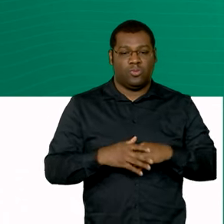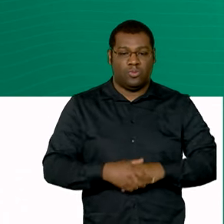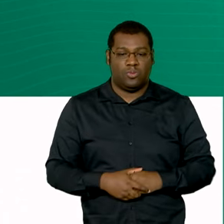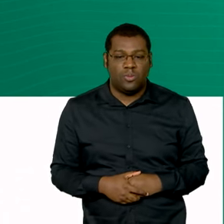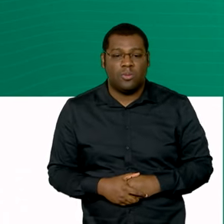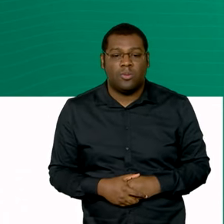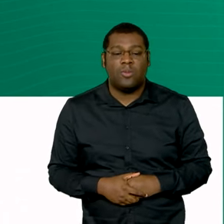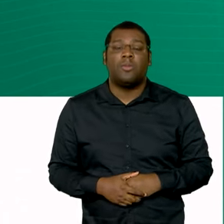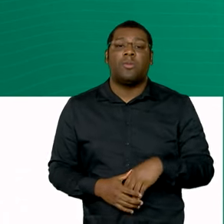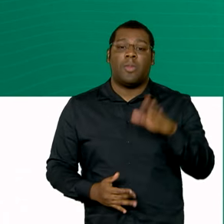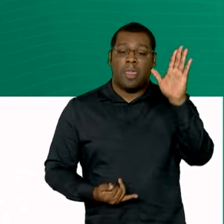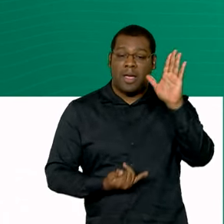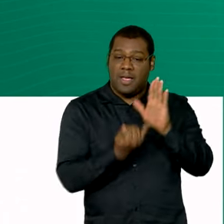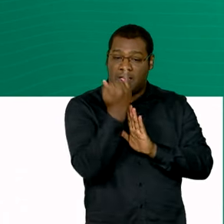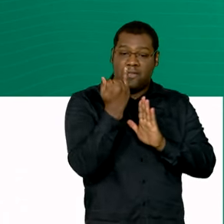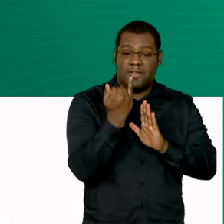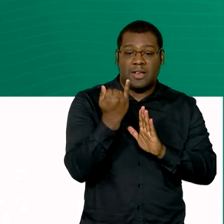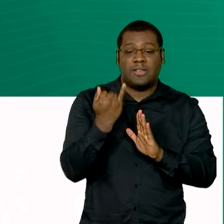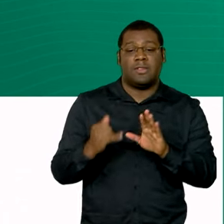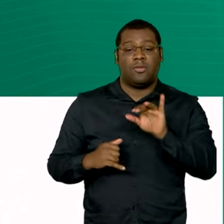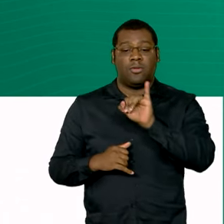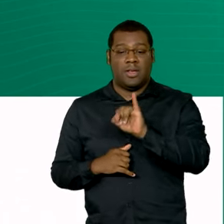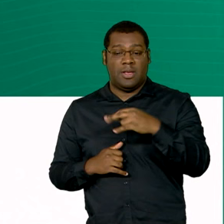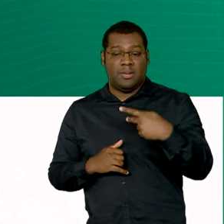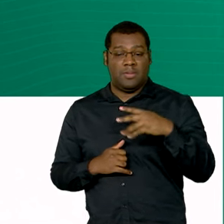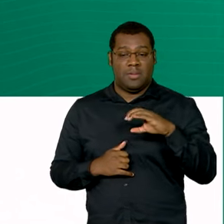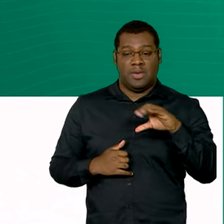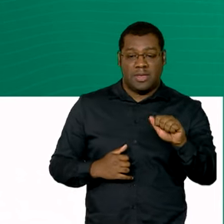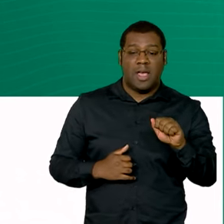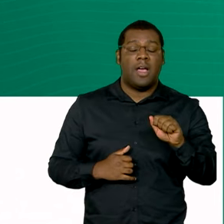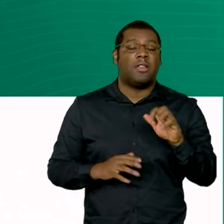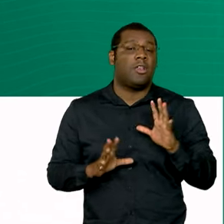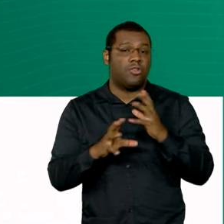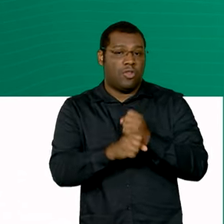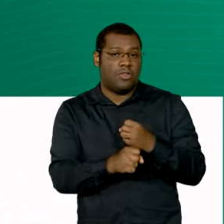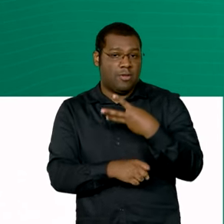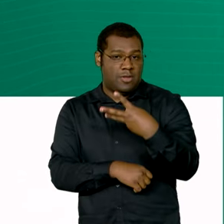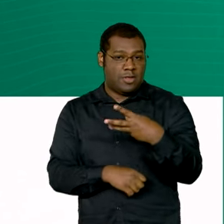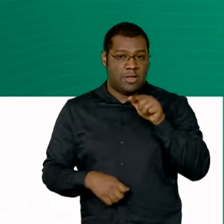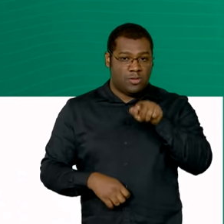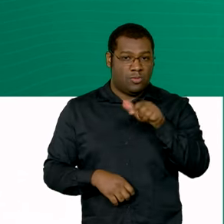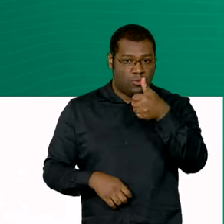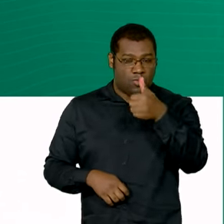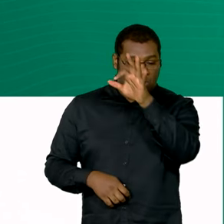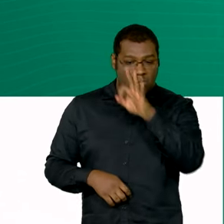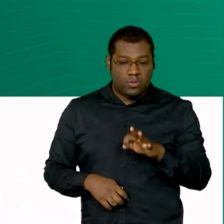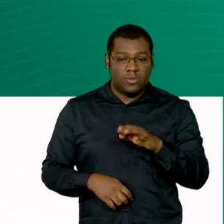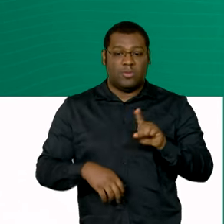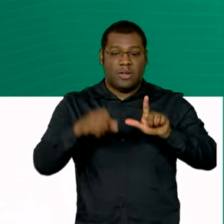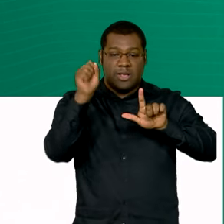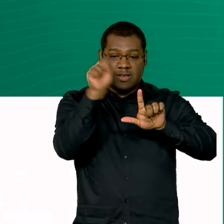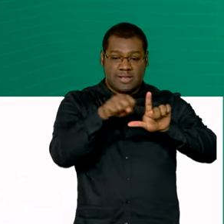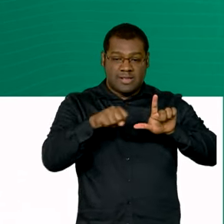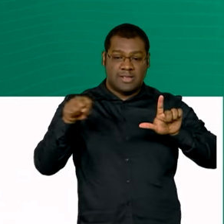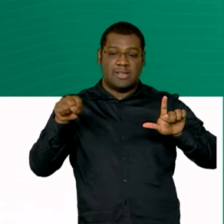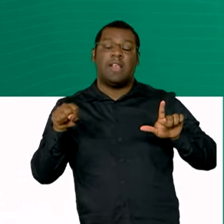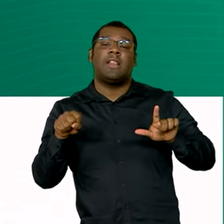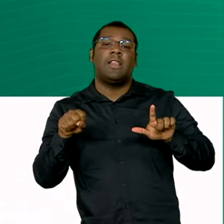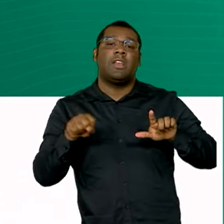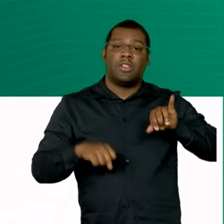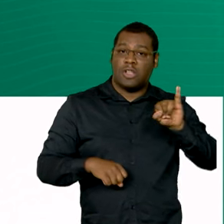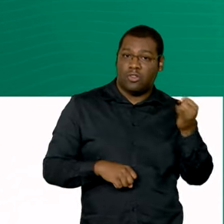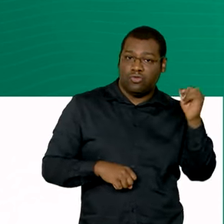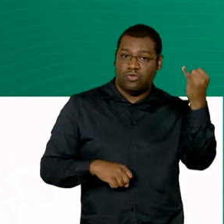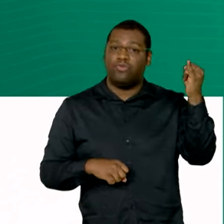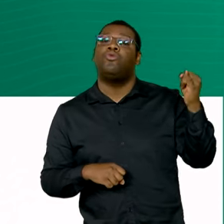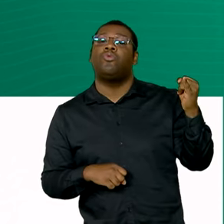A inflação medida pelo IPCA deve ficar em 3,1%. Já a Selic, que é a taxa básica de juros